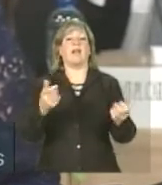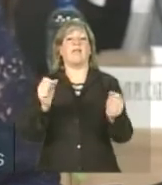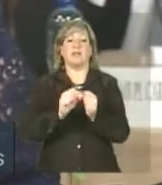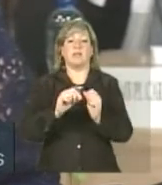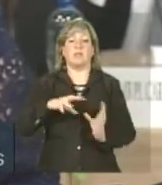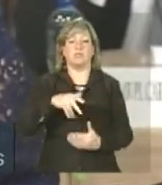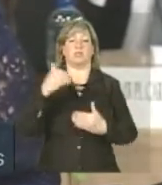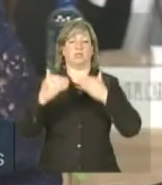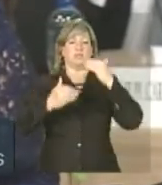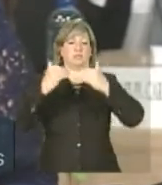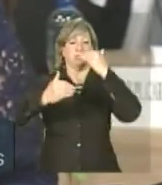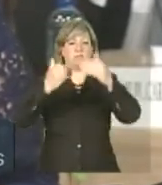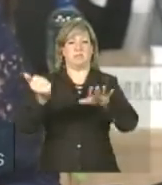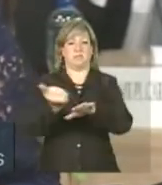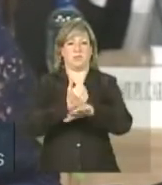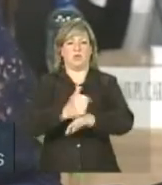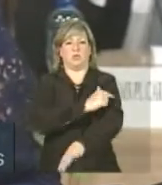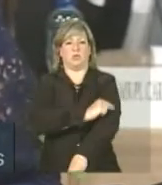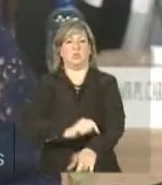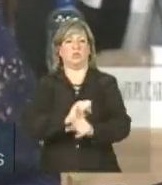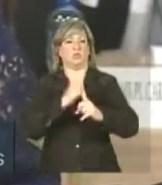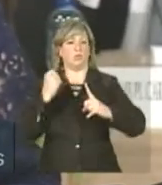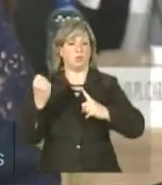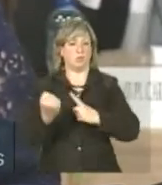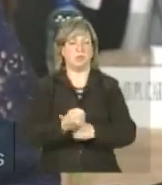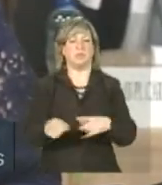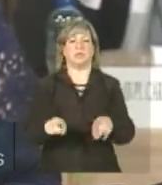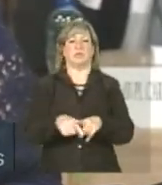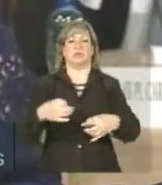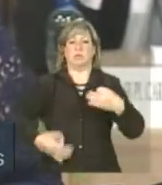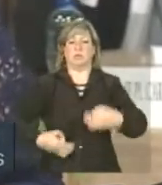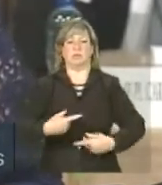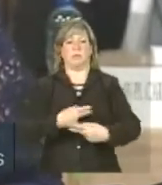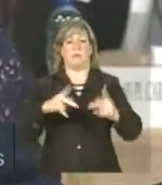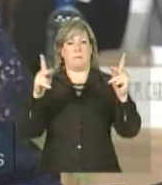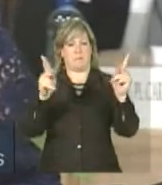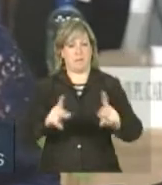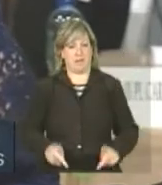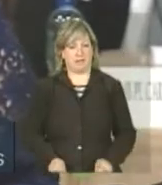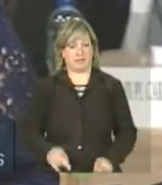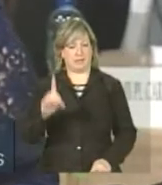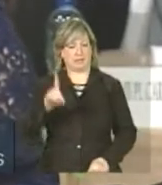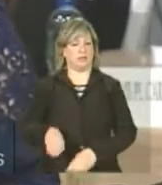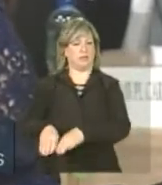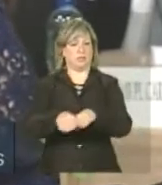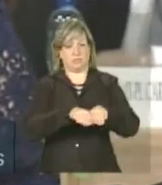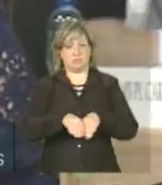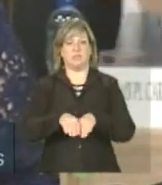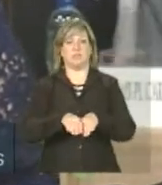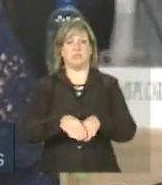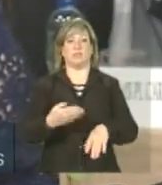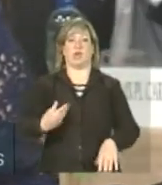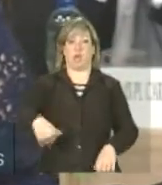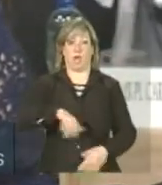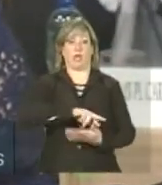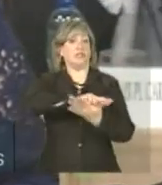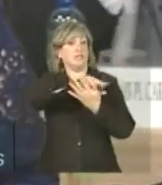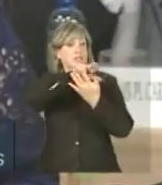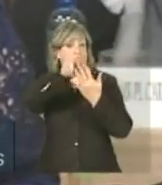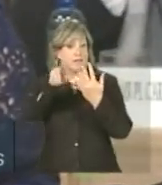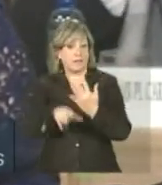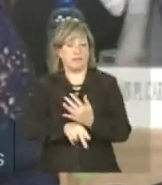desenvolvimento, justiça social, democracia e paz. Nossa diversidade